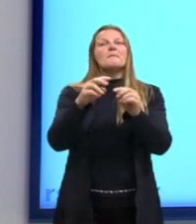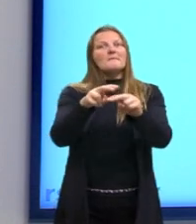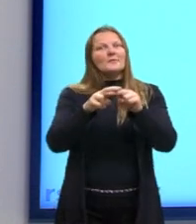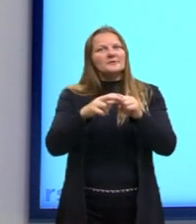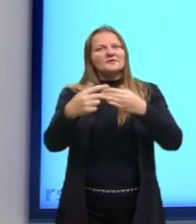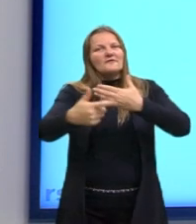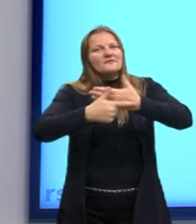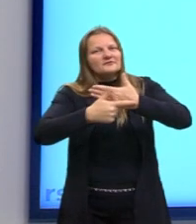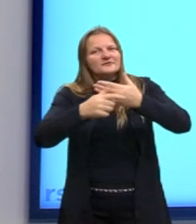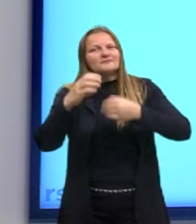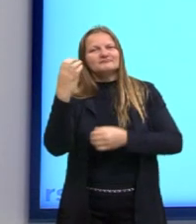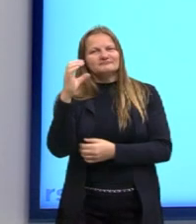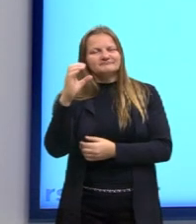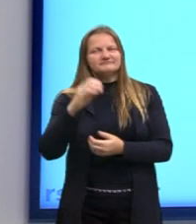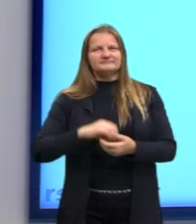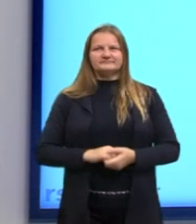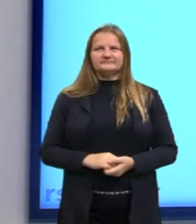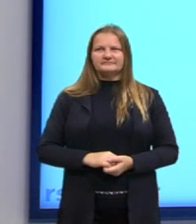ela qual for.